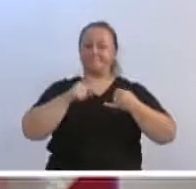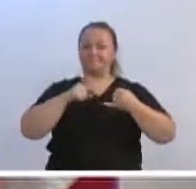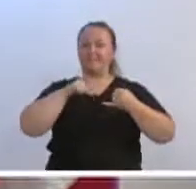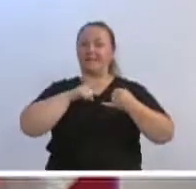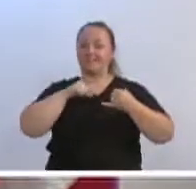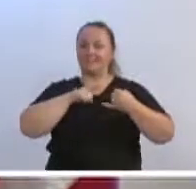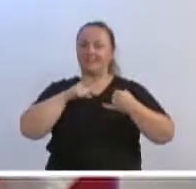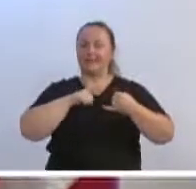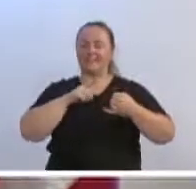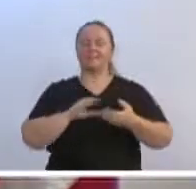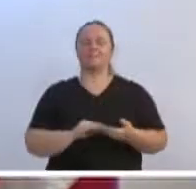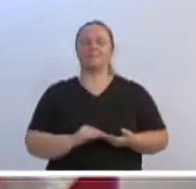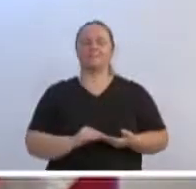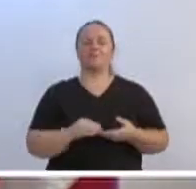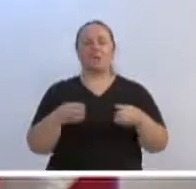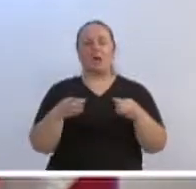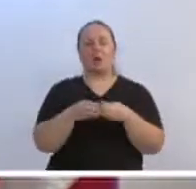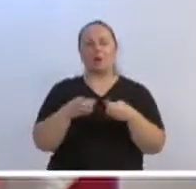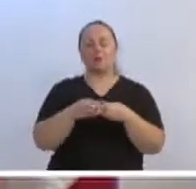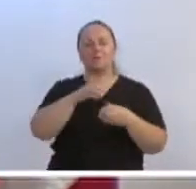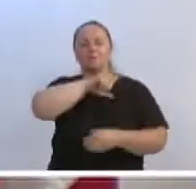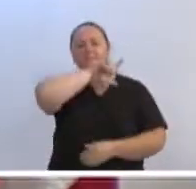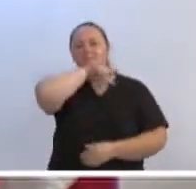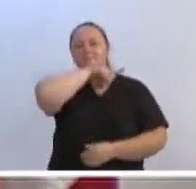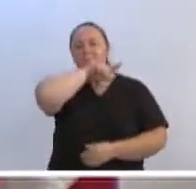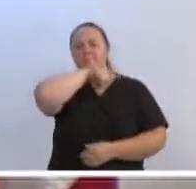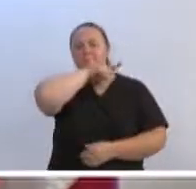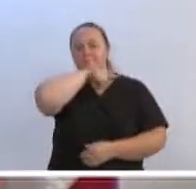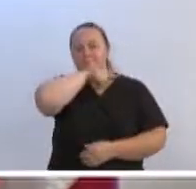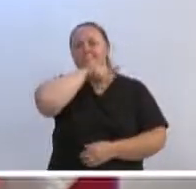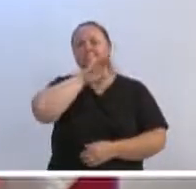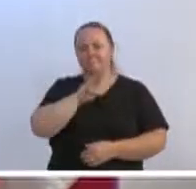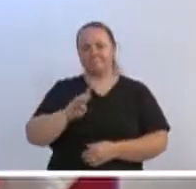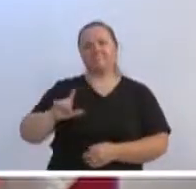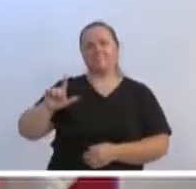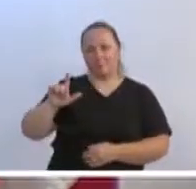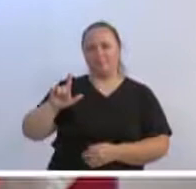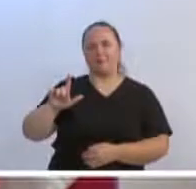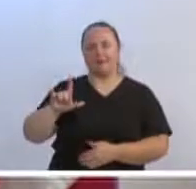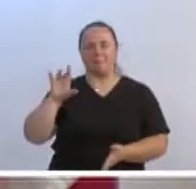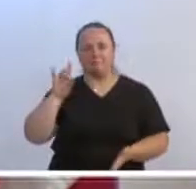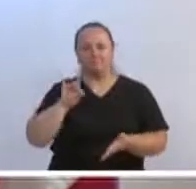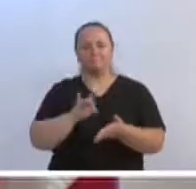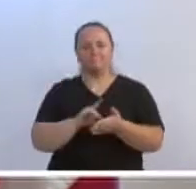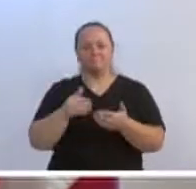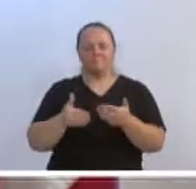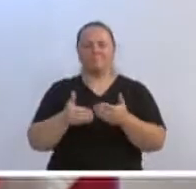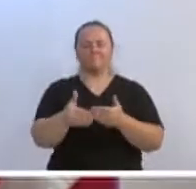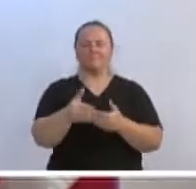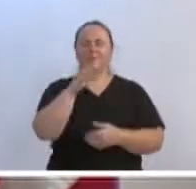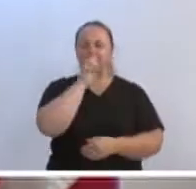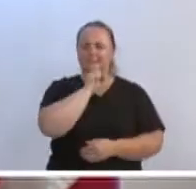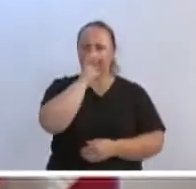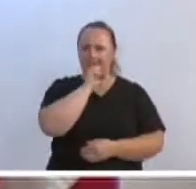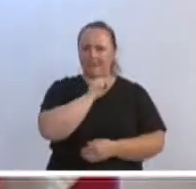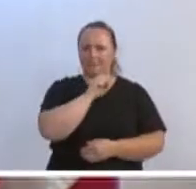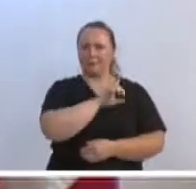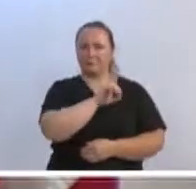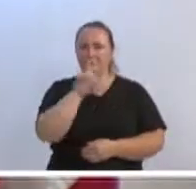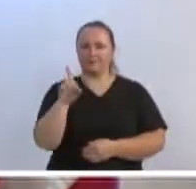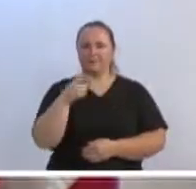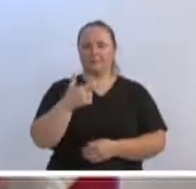promovida pelo Lions Clube de Blumenau, Doutor Blumenau, que acontecerá no próximo sábado, dia 26,